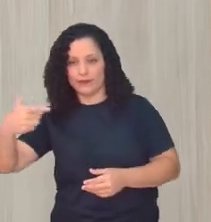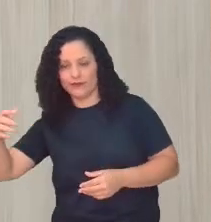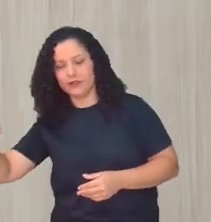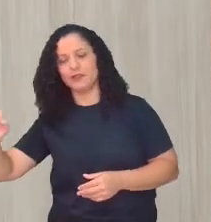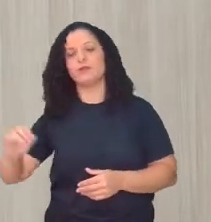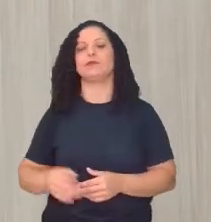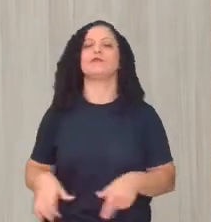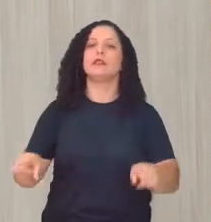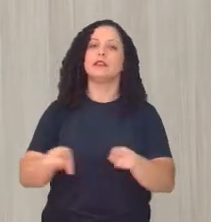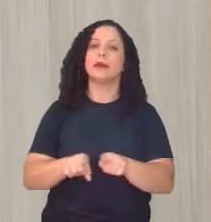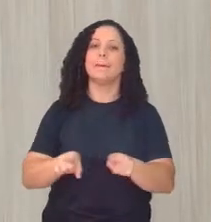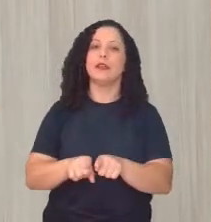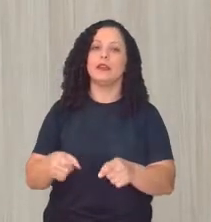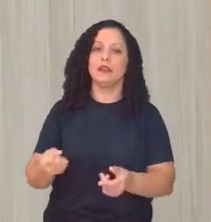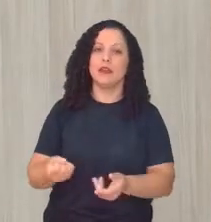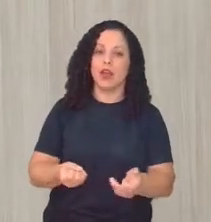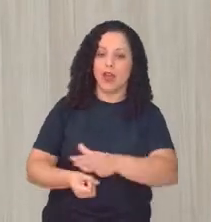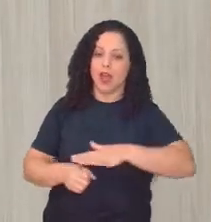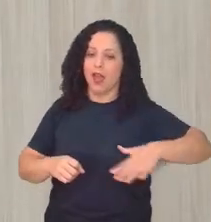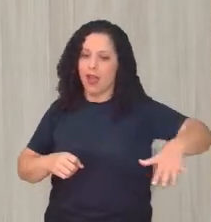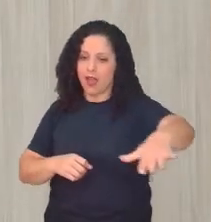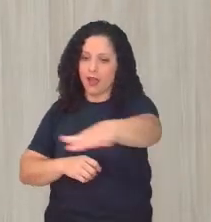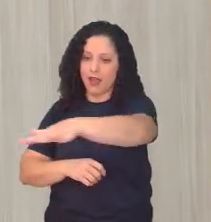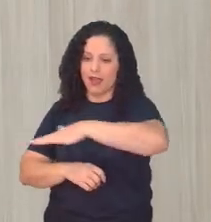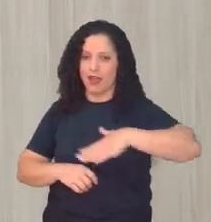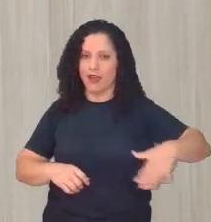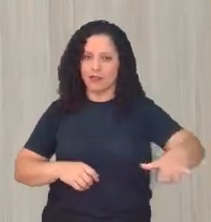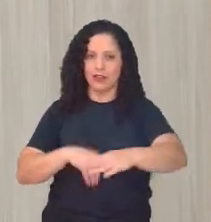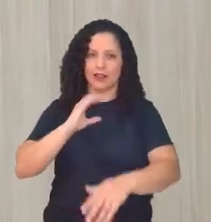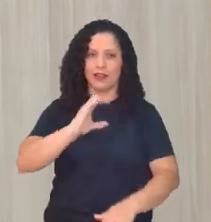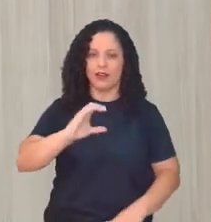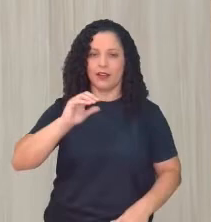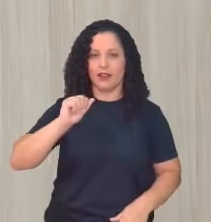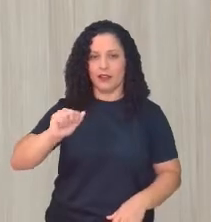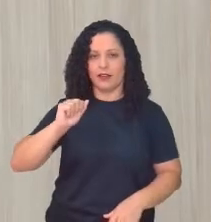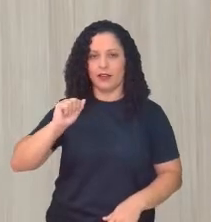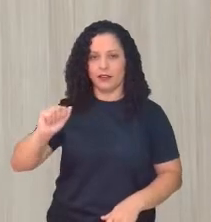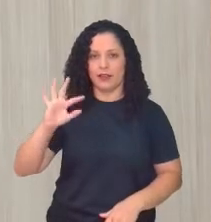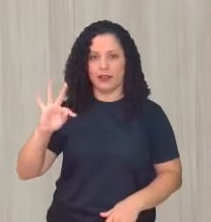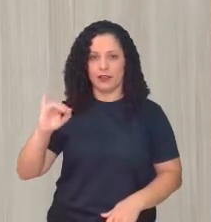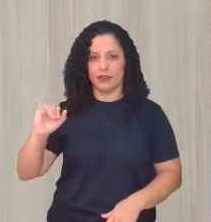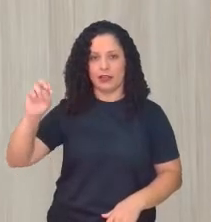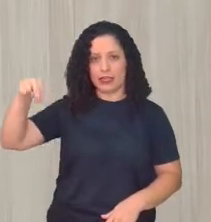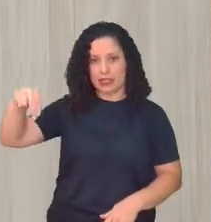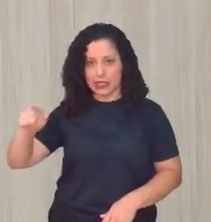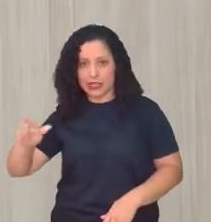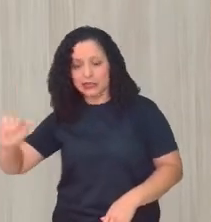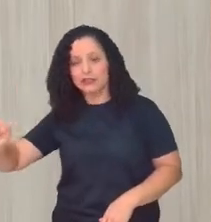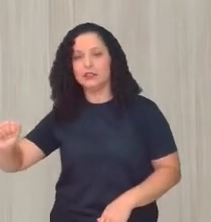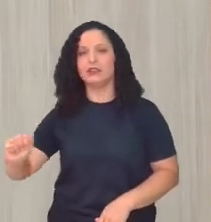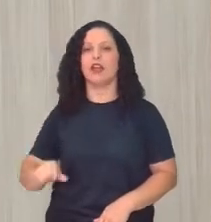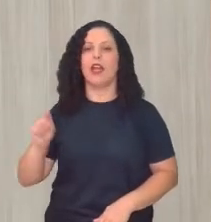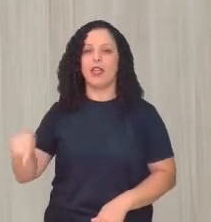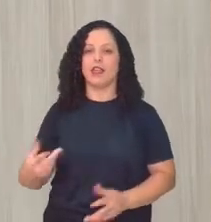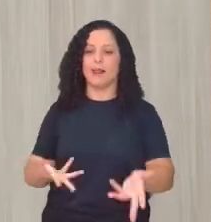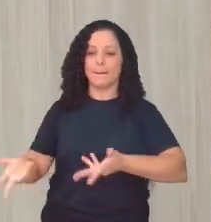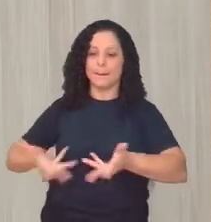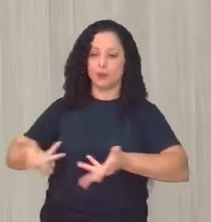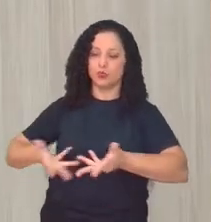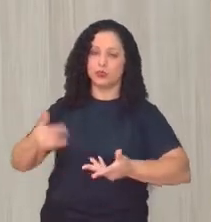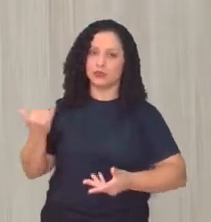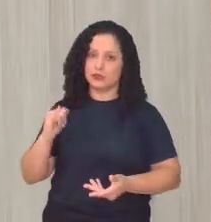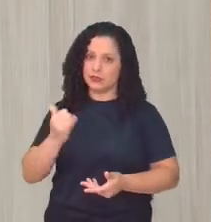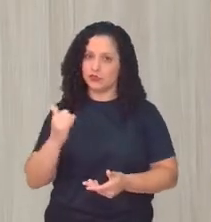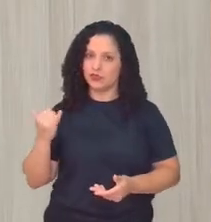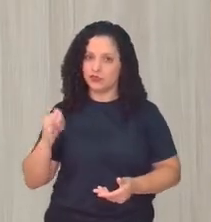detalhe. A caatinga, ela é utilizada também, né? Para... A retirada dela é utilizada também para gerar energia para a população,